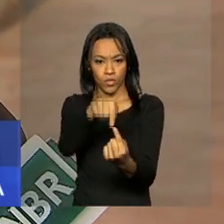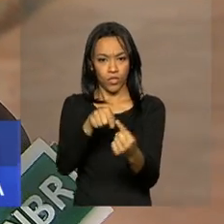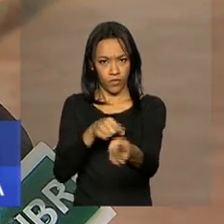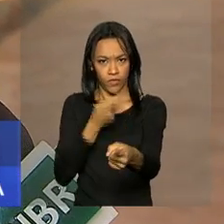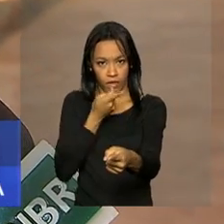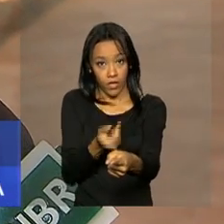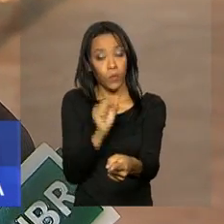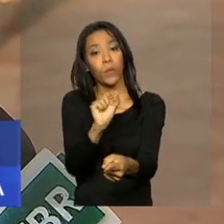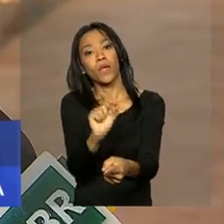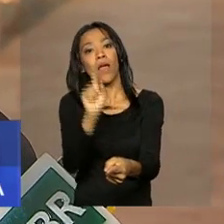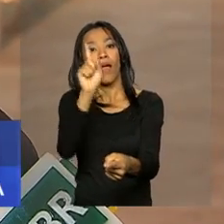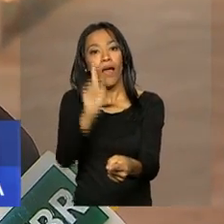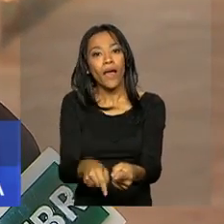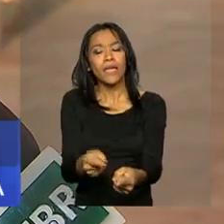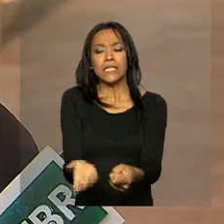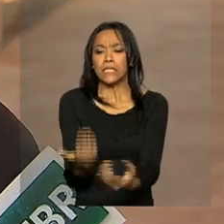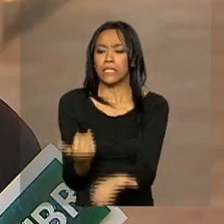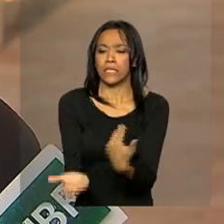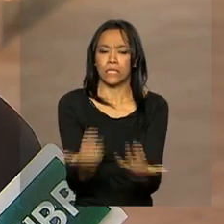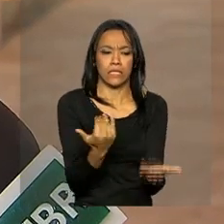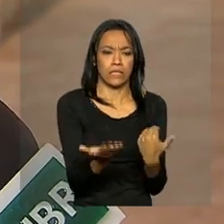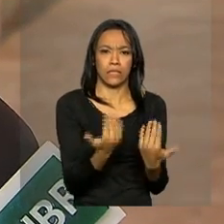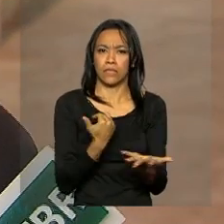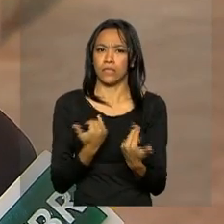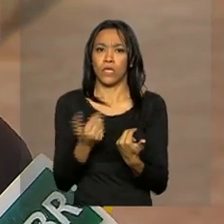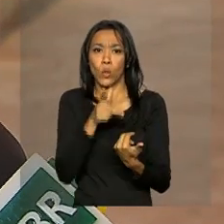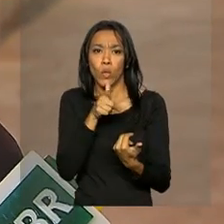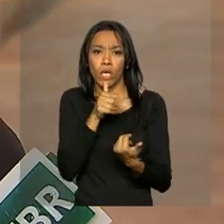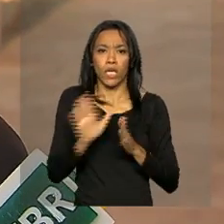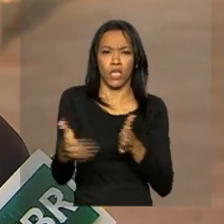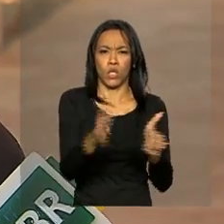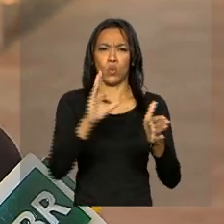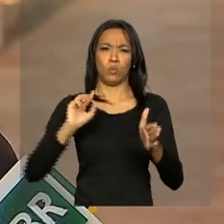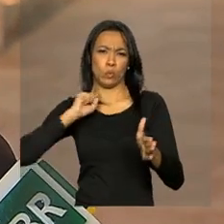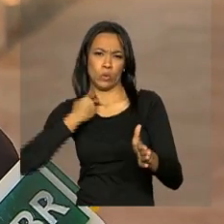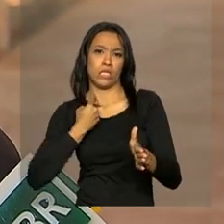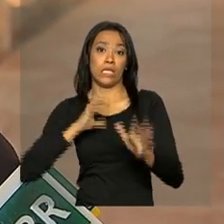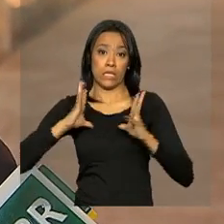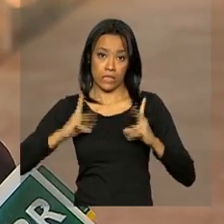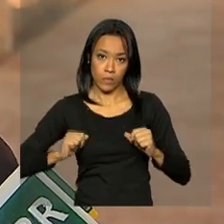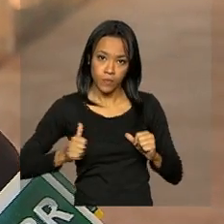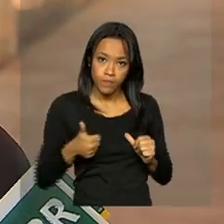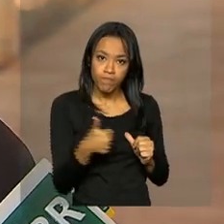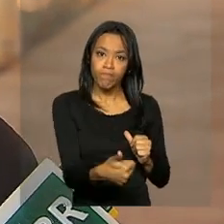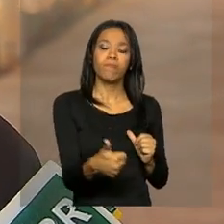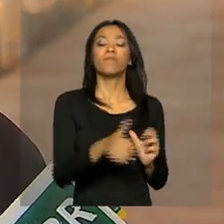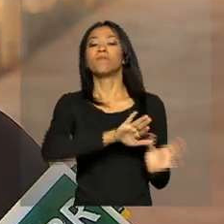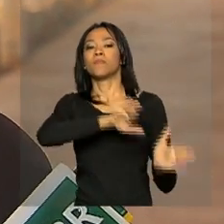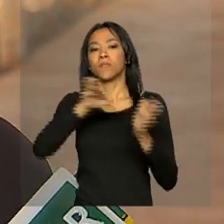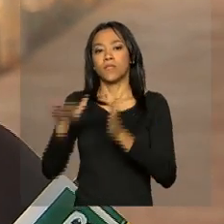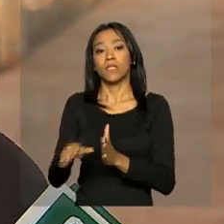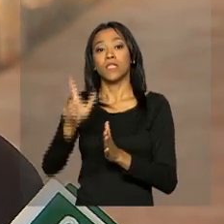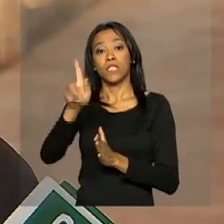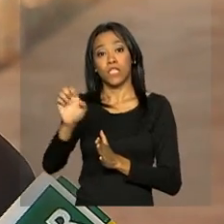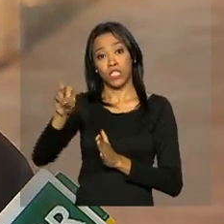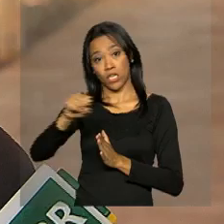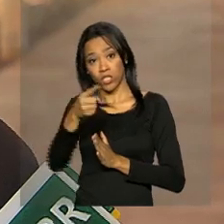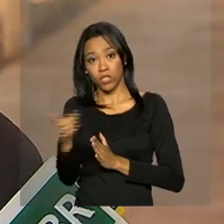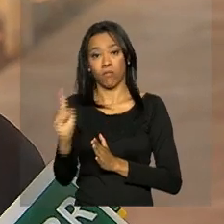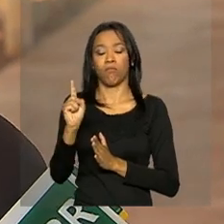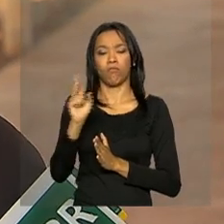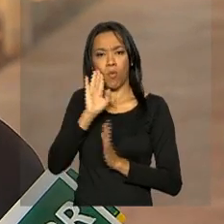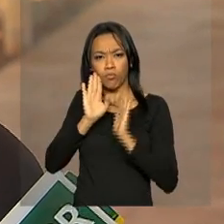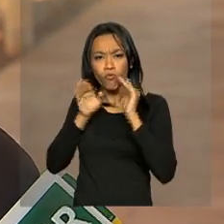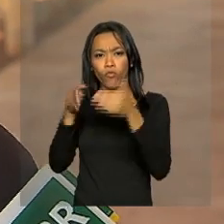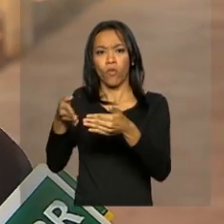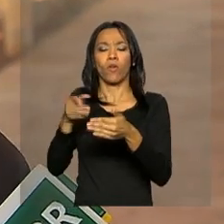objetivo é retirar a carga poluidora dos nossos rios e o segundo é investir na gestão de recursos hídricos, tanto que a gente